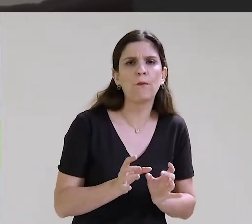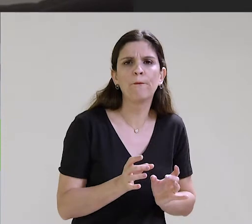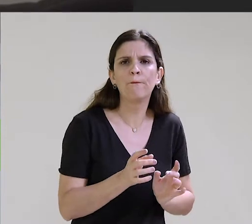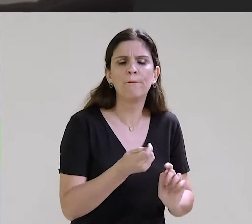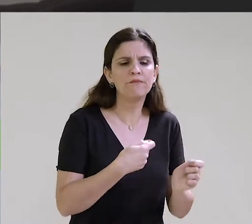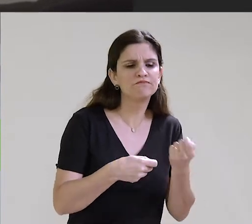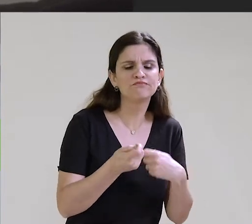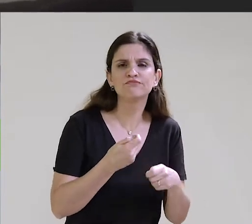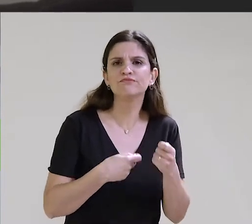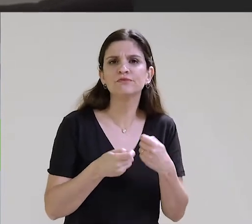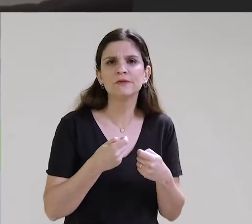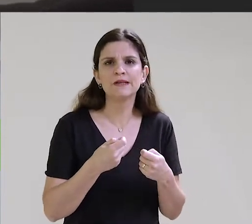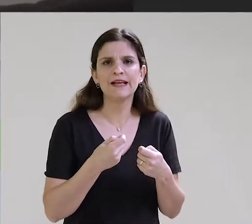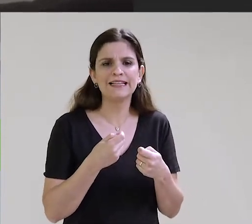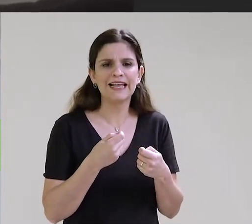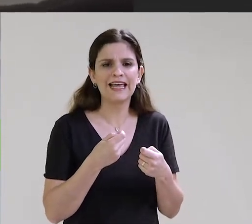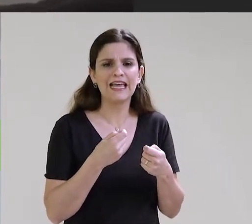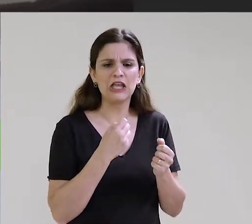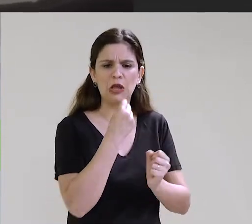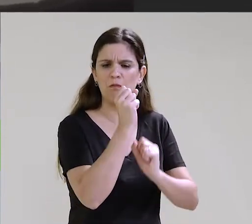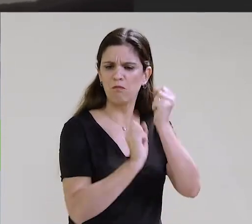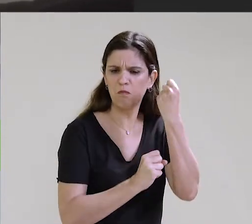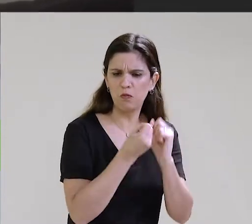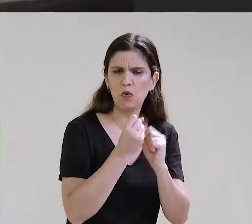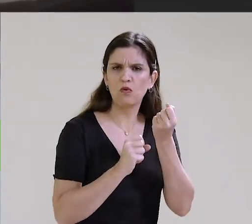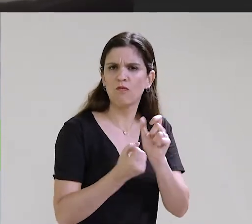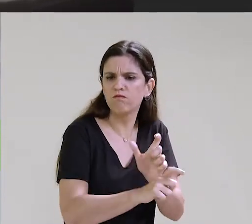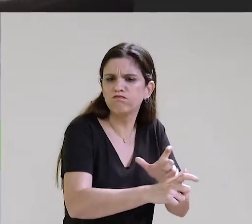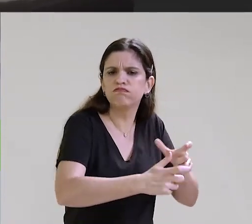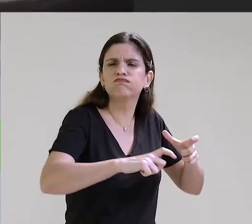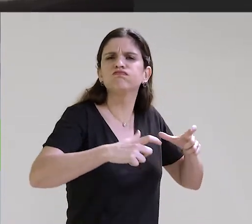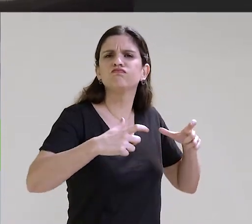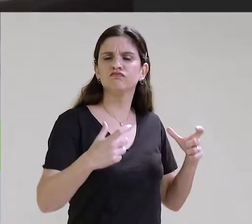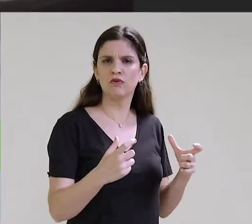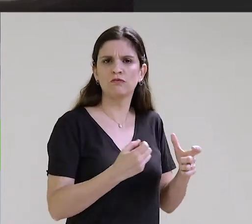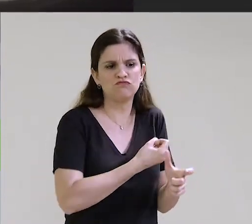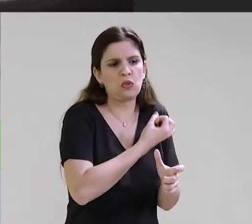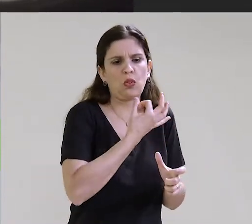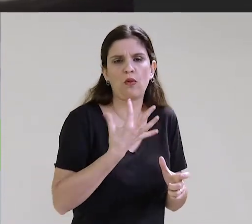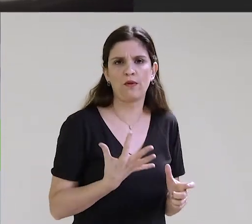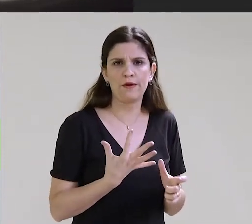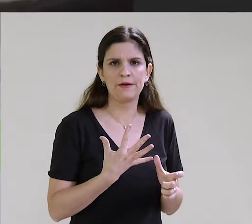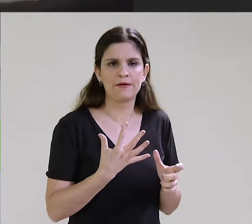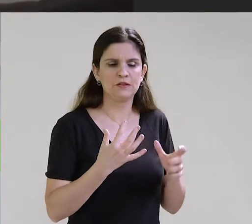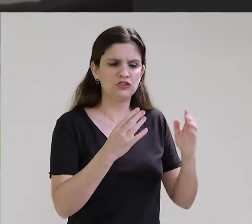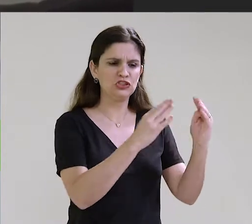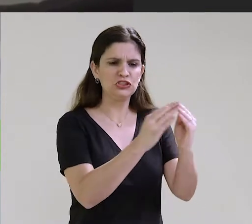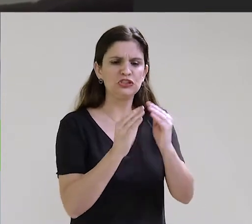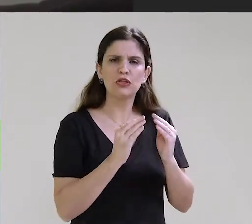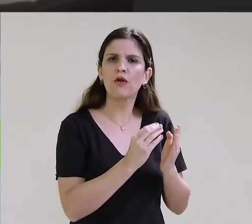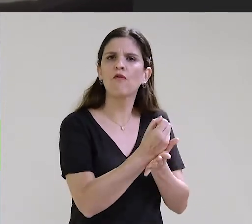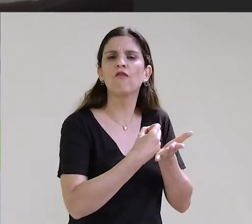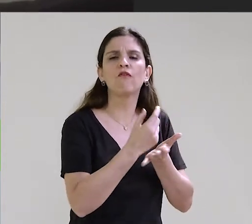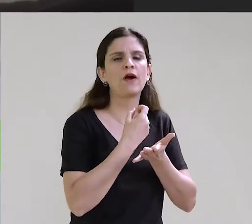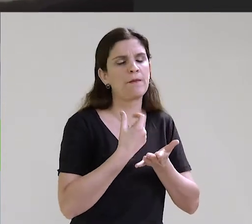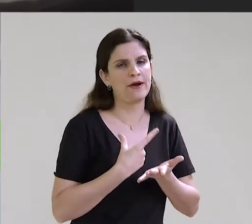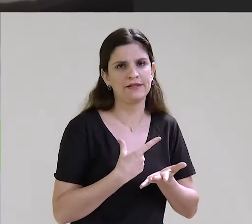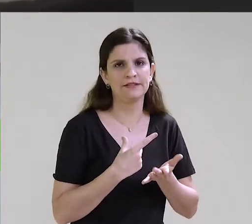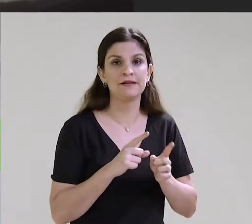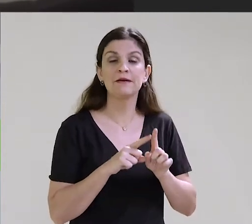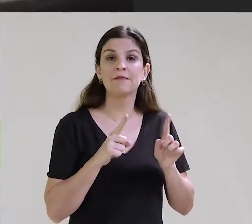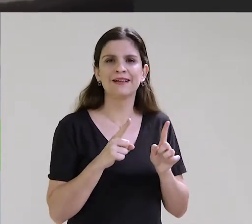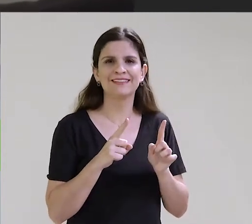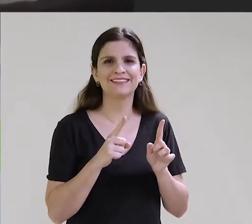com tanta produção em termos de laboratórios, de farmácias. E as pessoas que